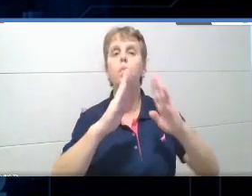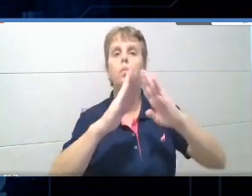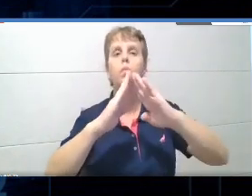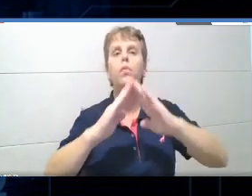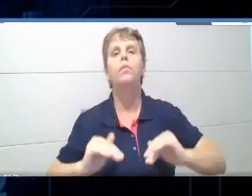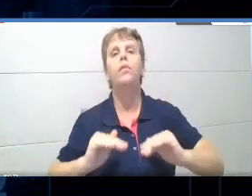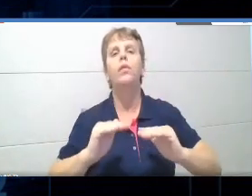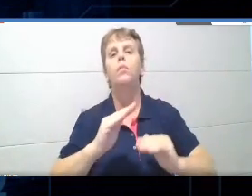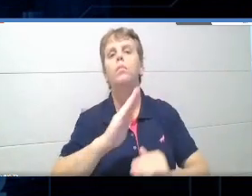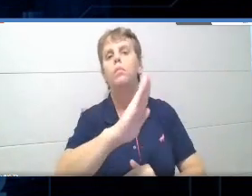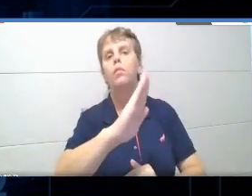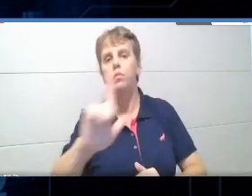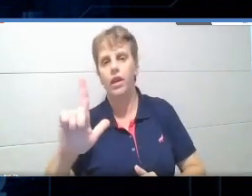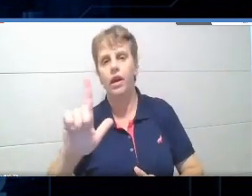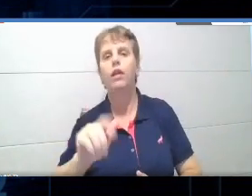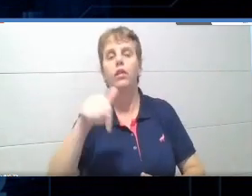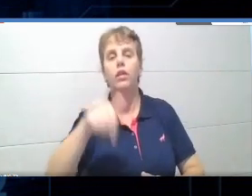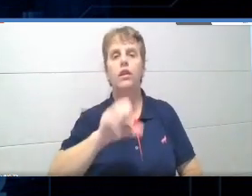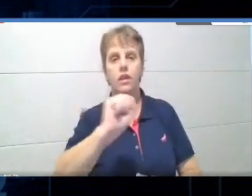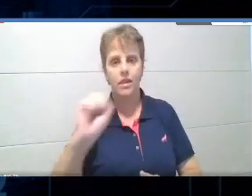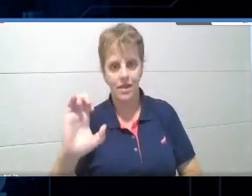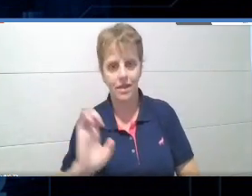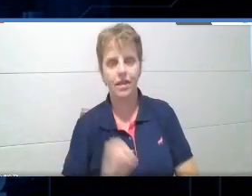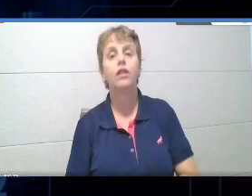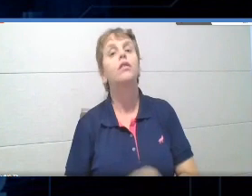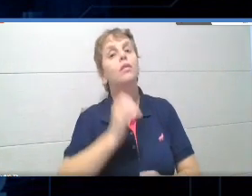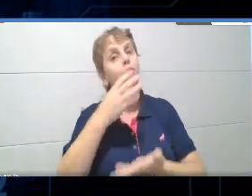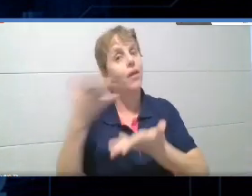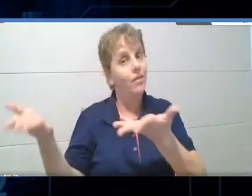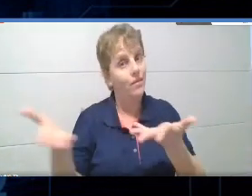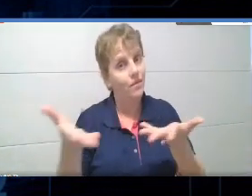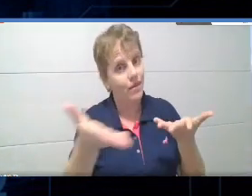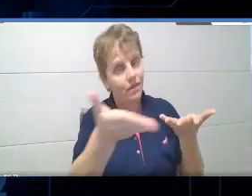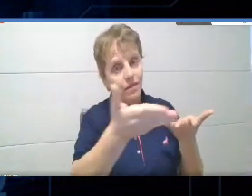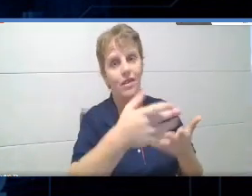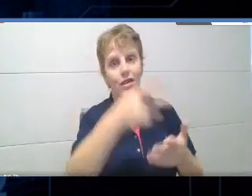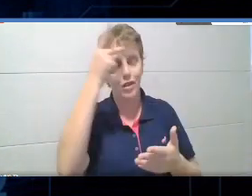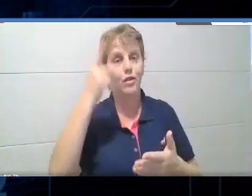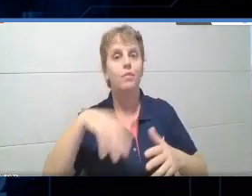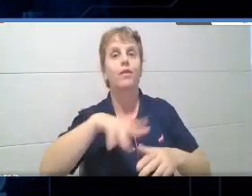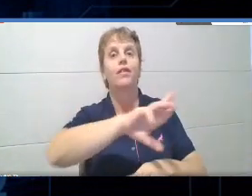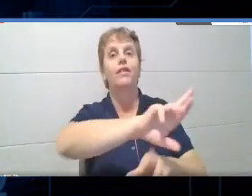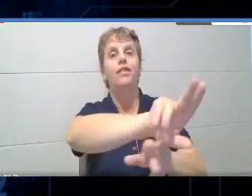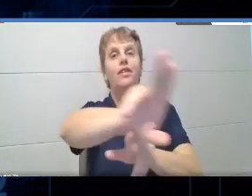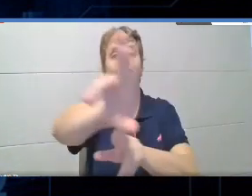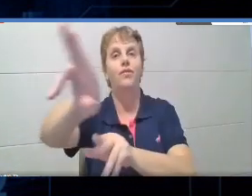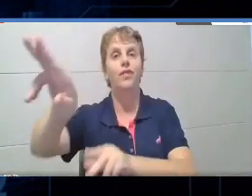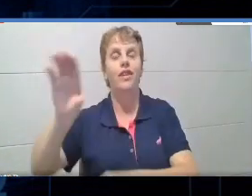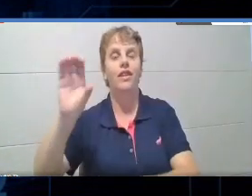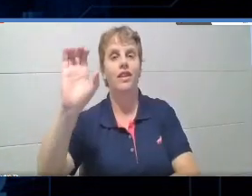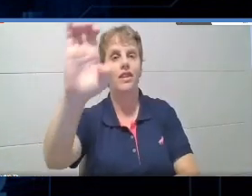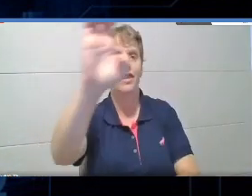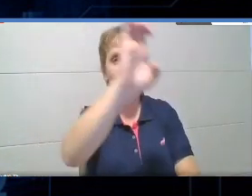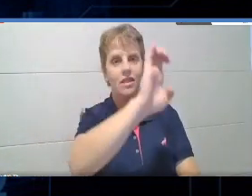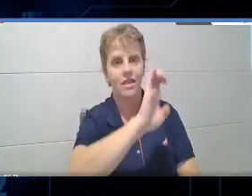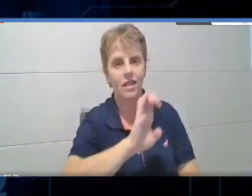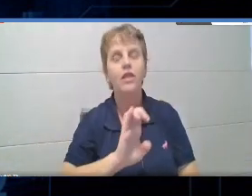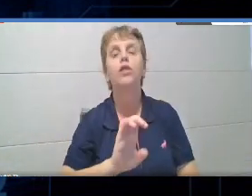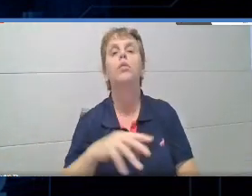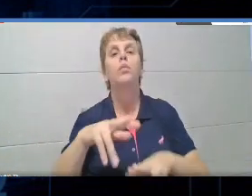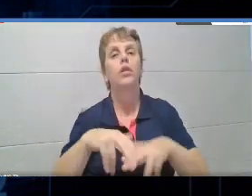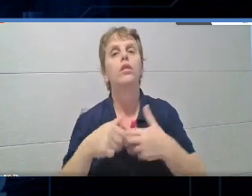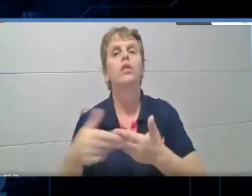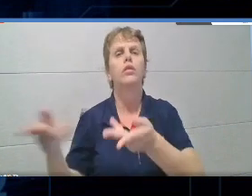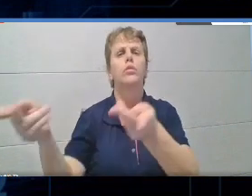Catarina, quero dizer assim, bem-vindos aos meus colegas de vários estados, a gente fez um movimento bem interessante